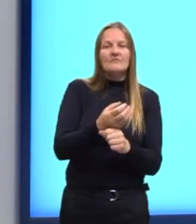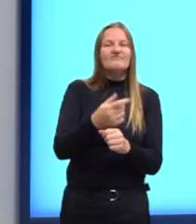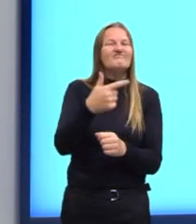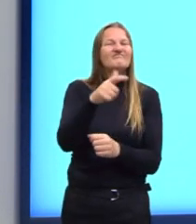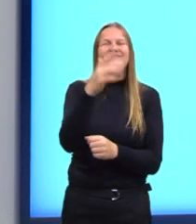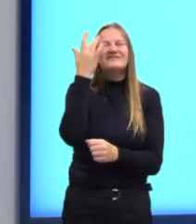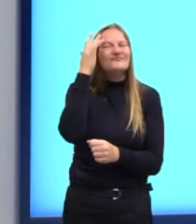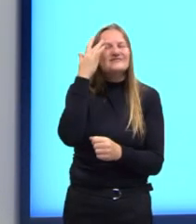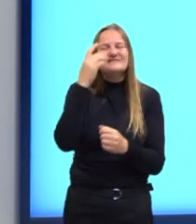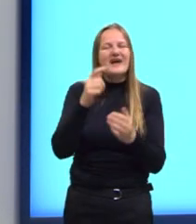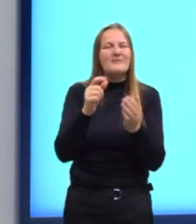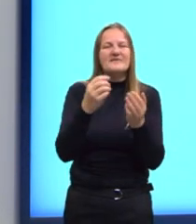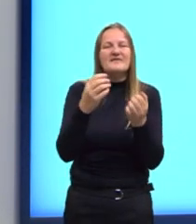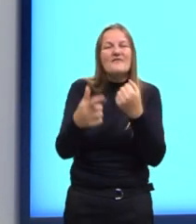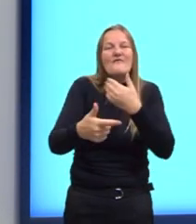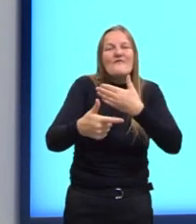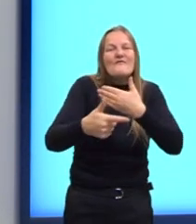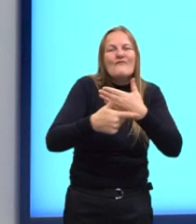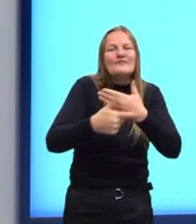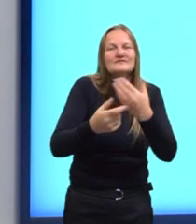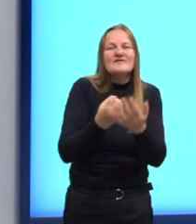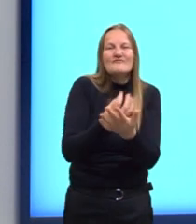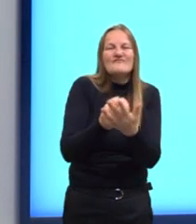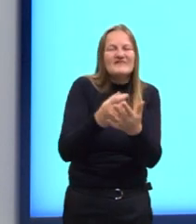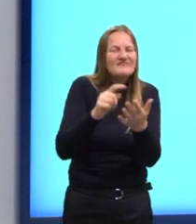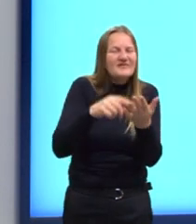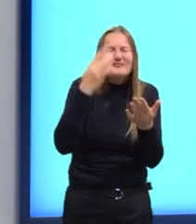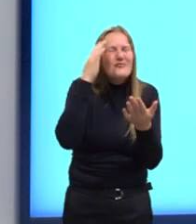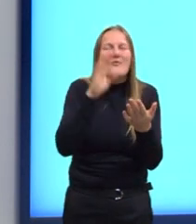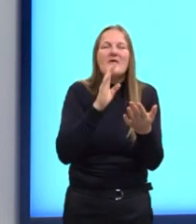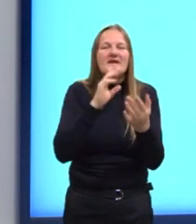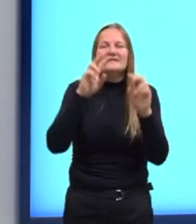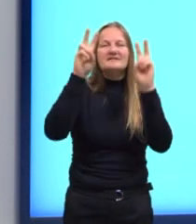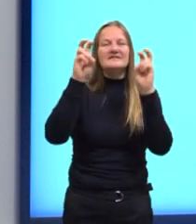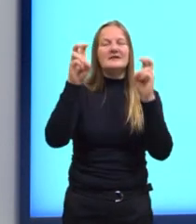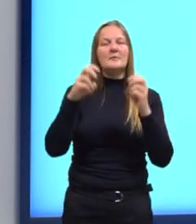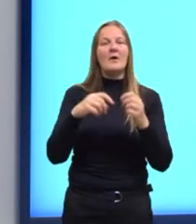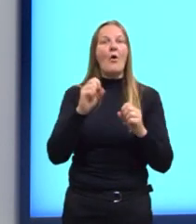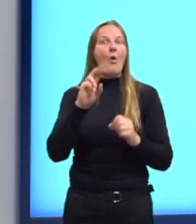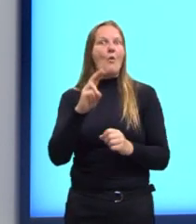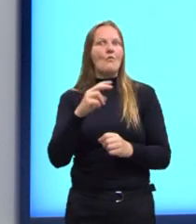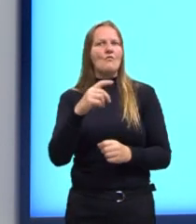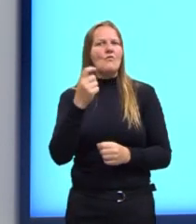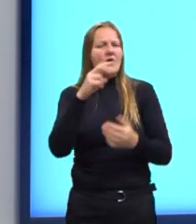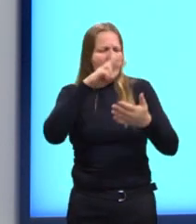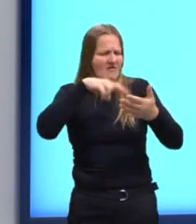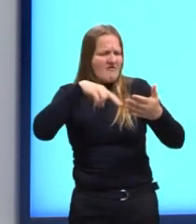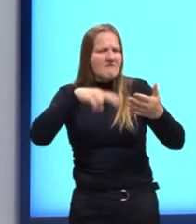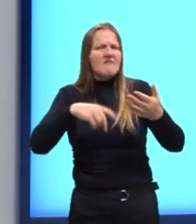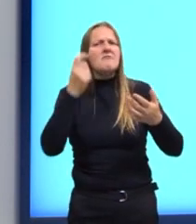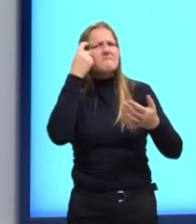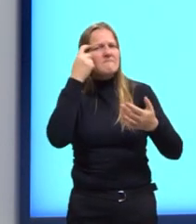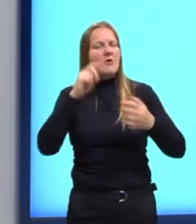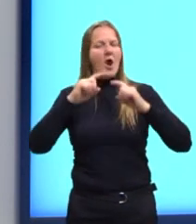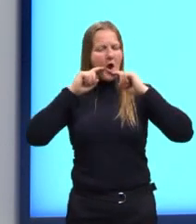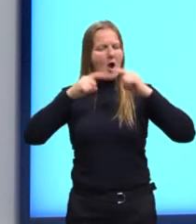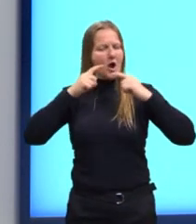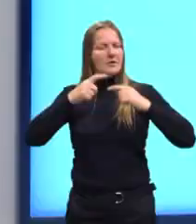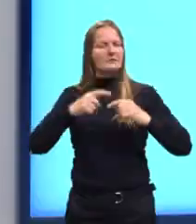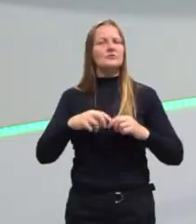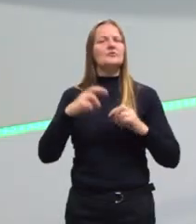funcional, leitor ingênuo ou leitor crítico e reflexivo. Quem és tu